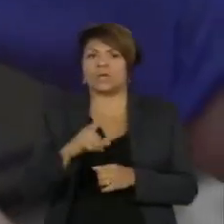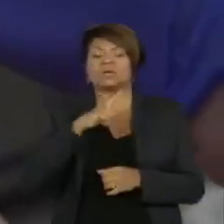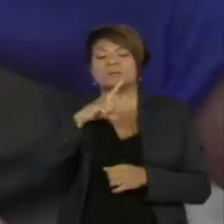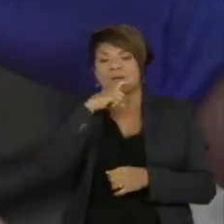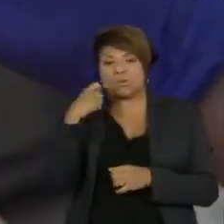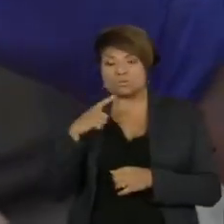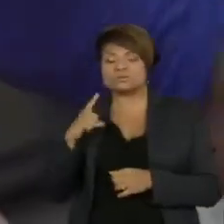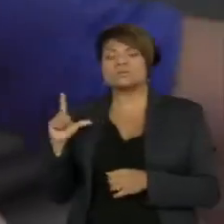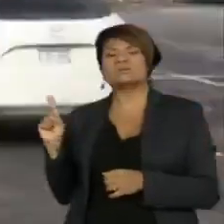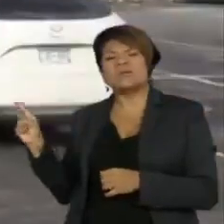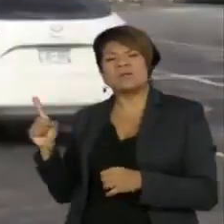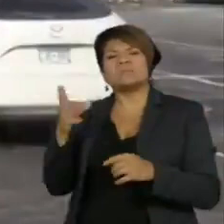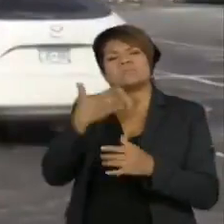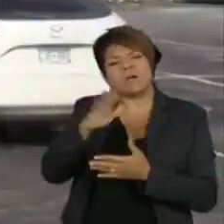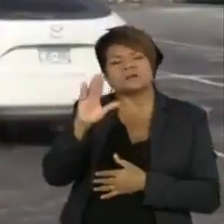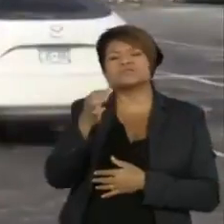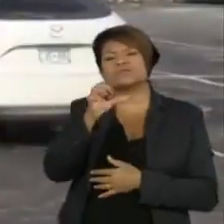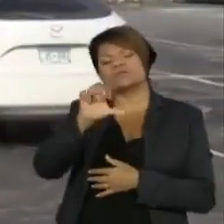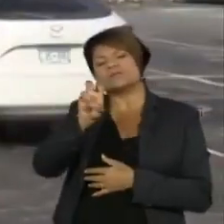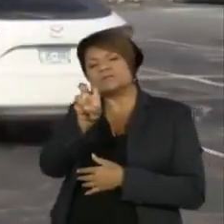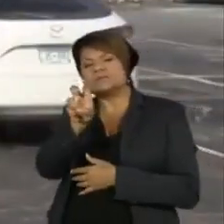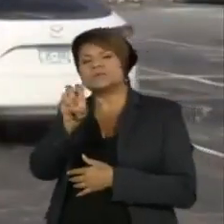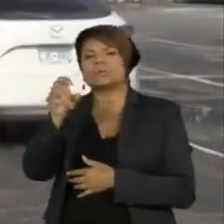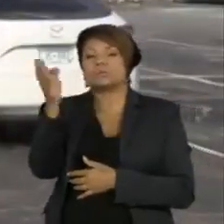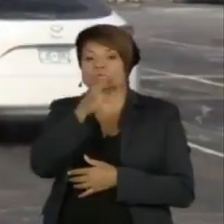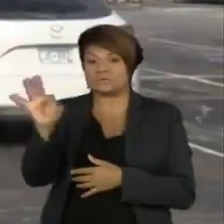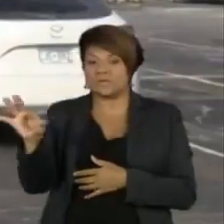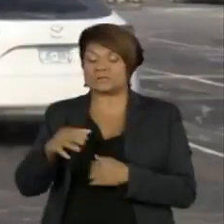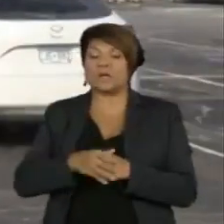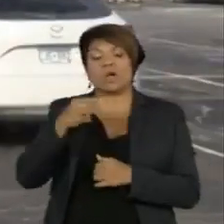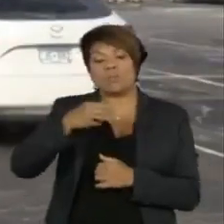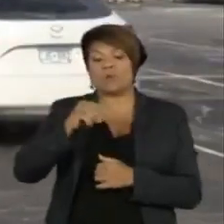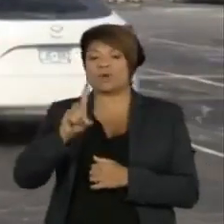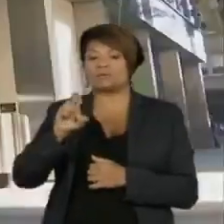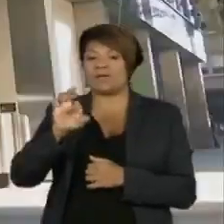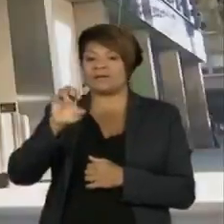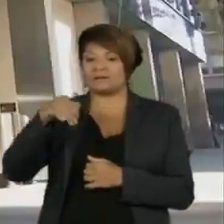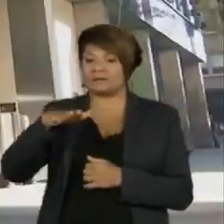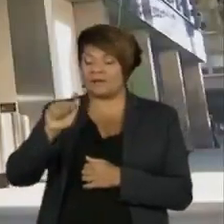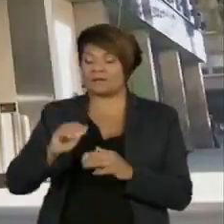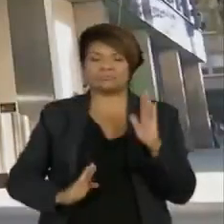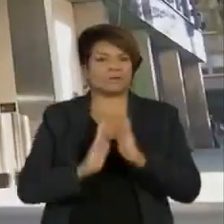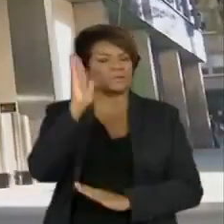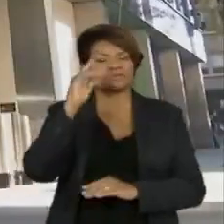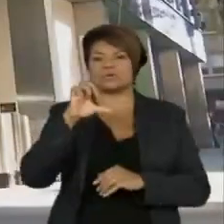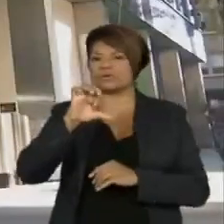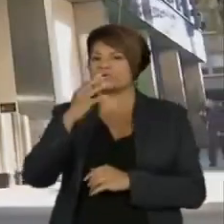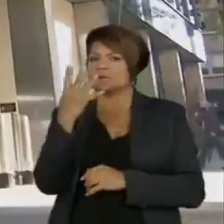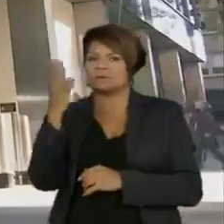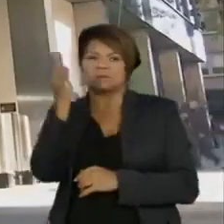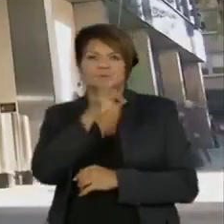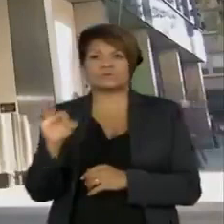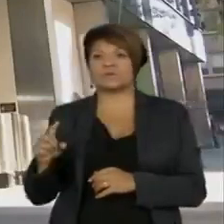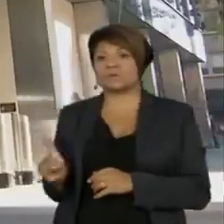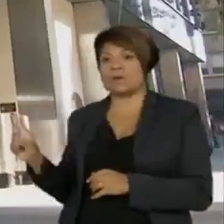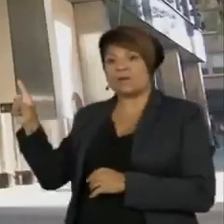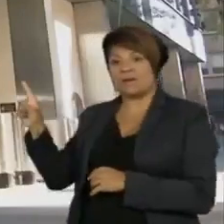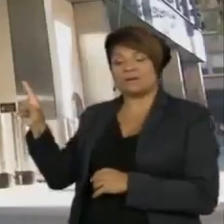95%. Moderna ultrapassou 94%. Pfizer e BioNTech,